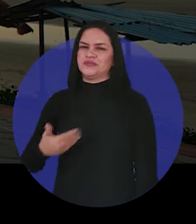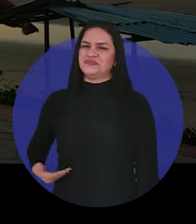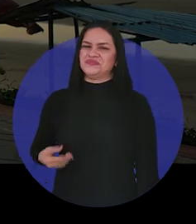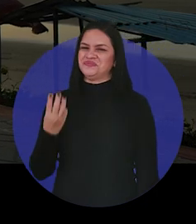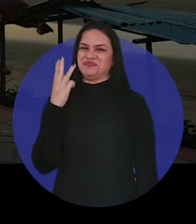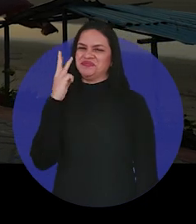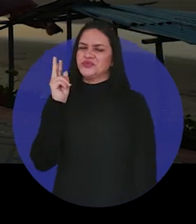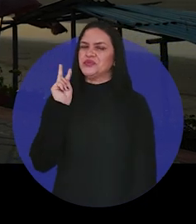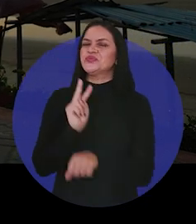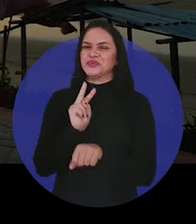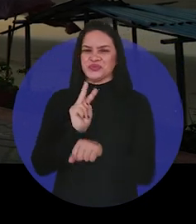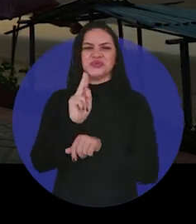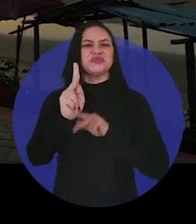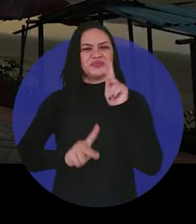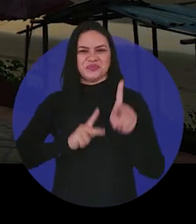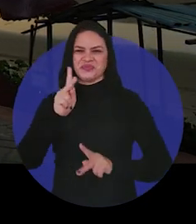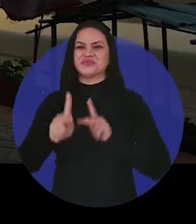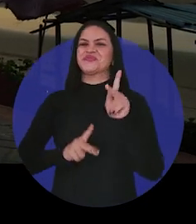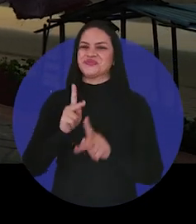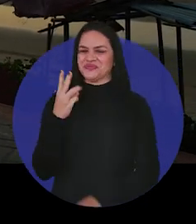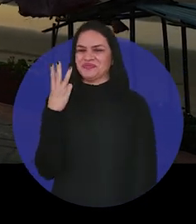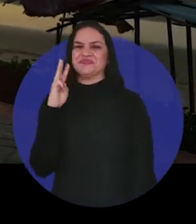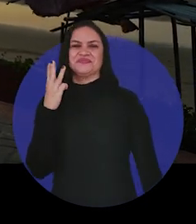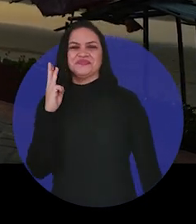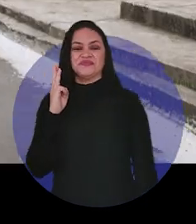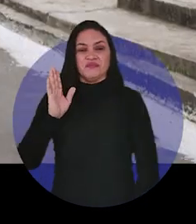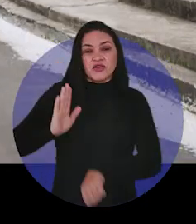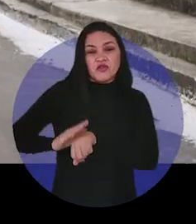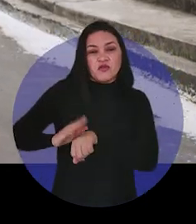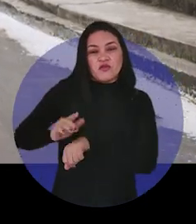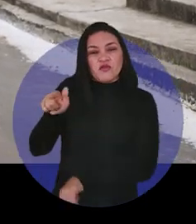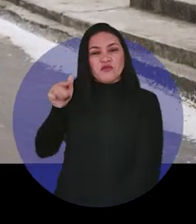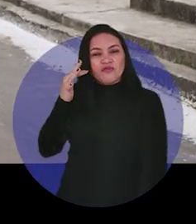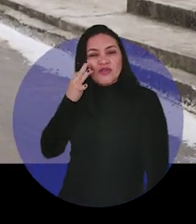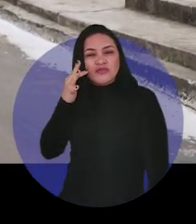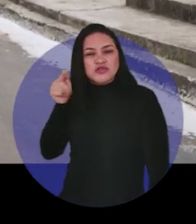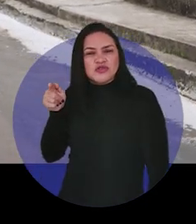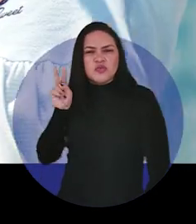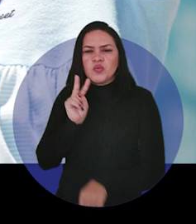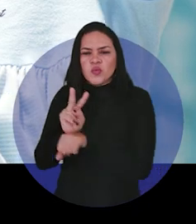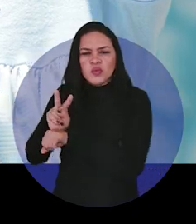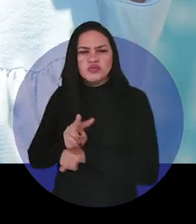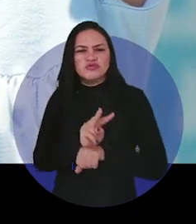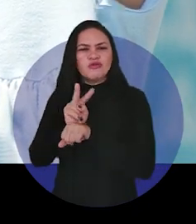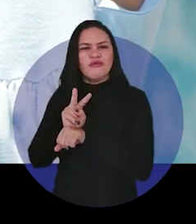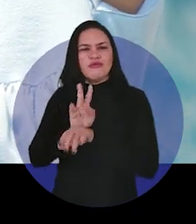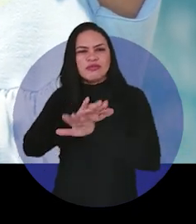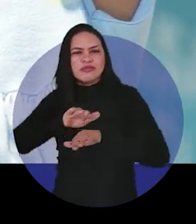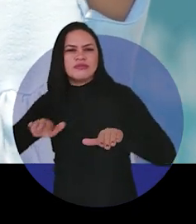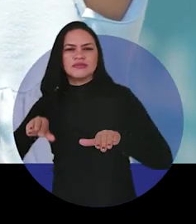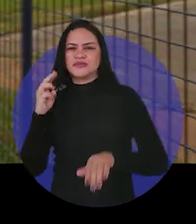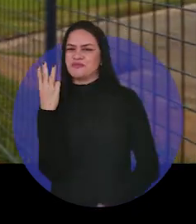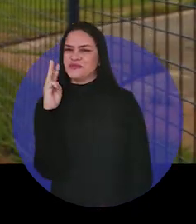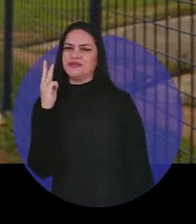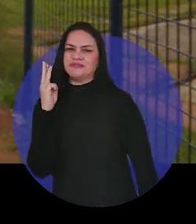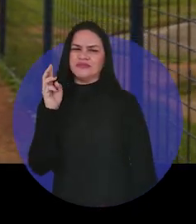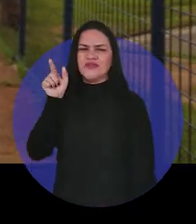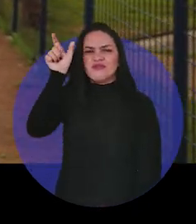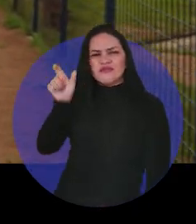Maranhão, você cuidou do povo do Maranhão. Você cuidou das crianças do Maranhão.